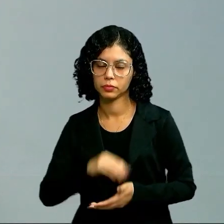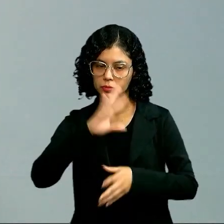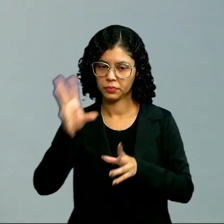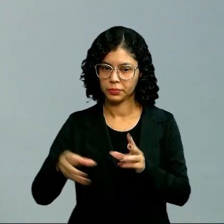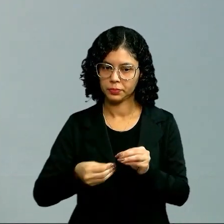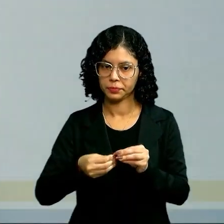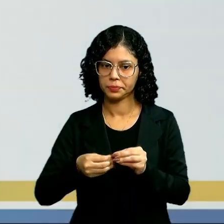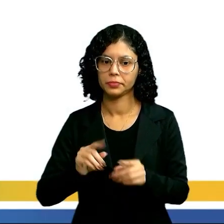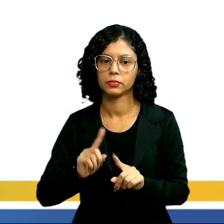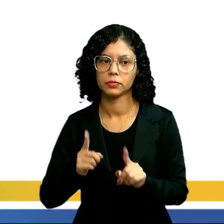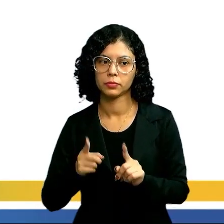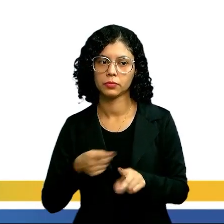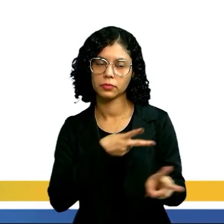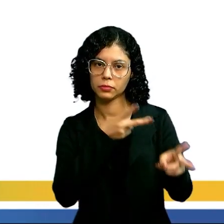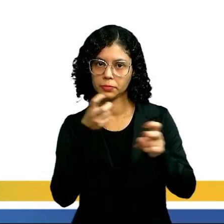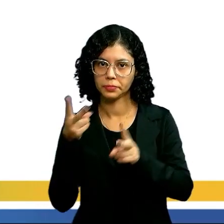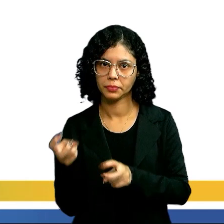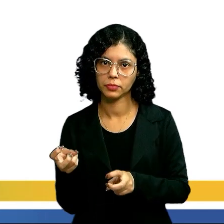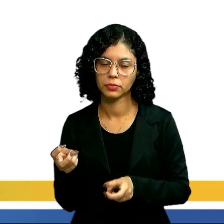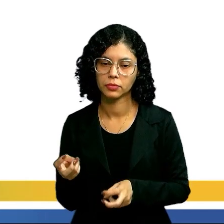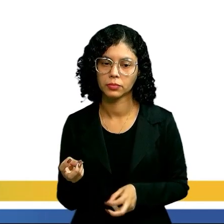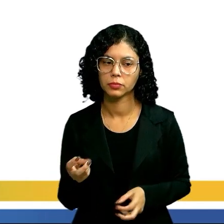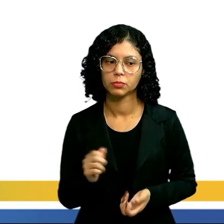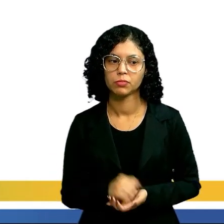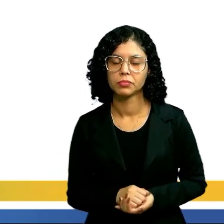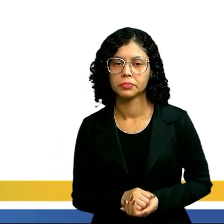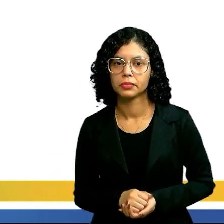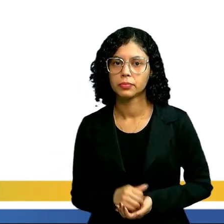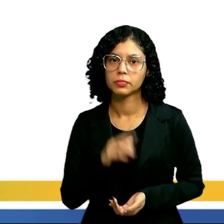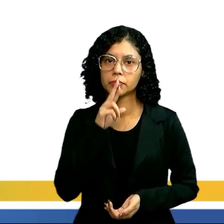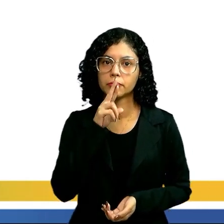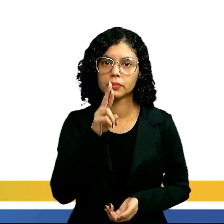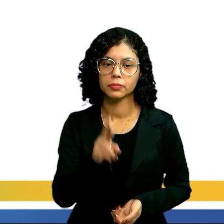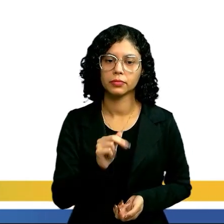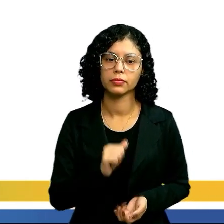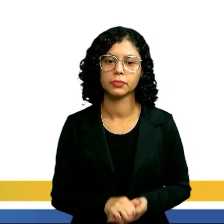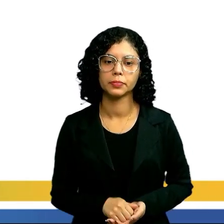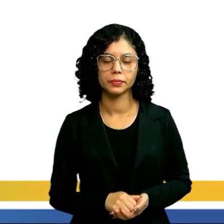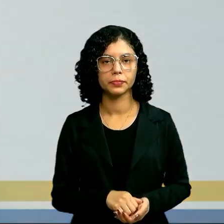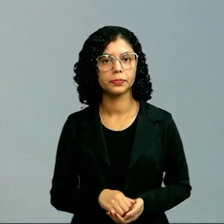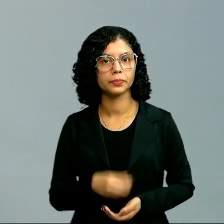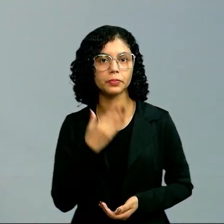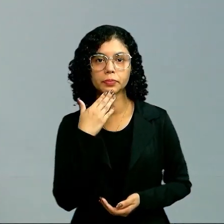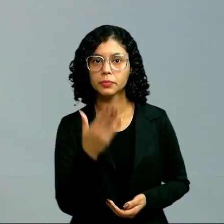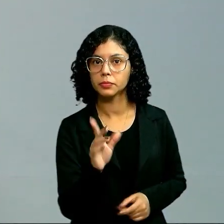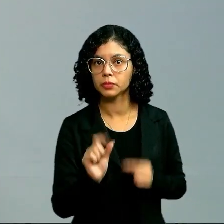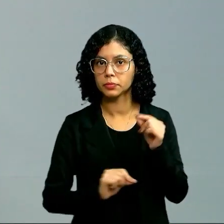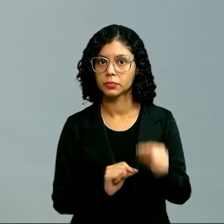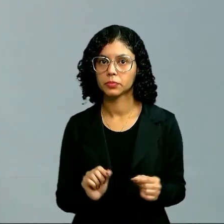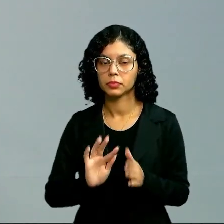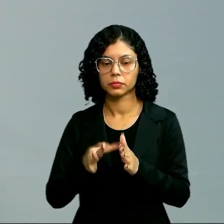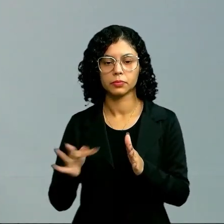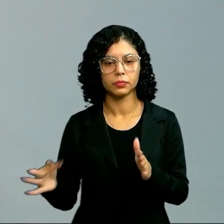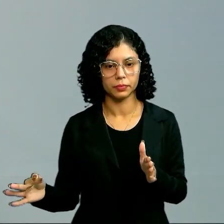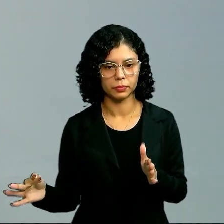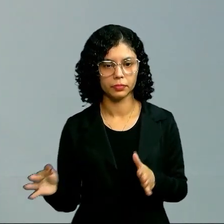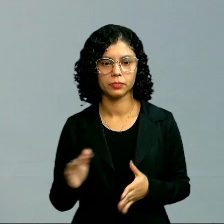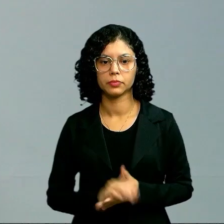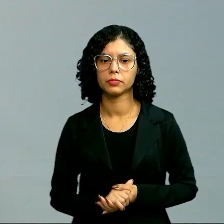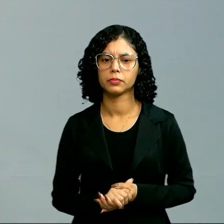Completozinho. Observe que as respostas, elas estão pedindo as fórmulas.